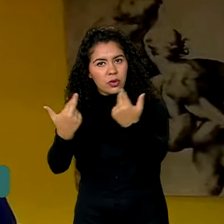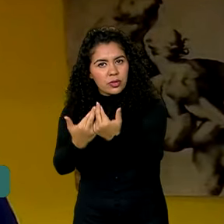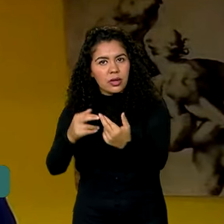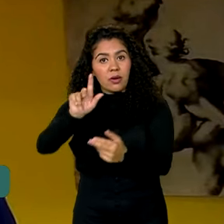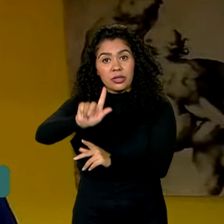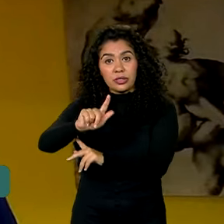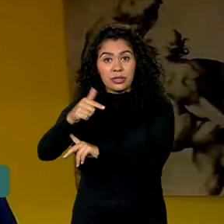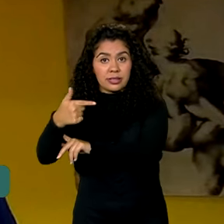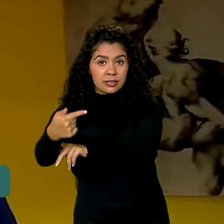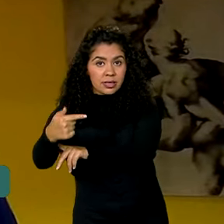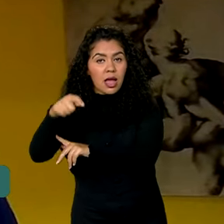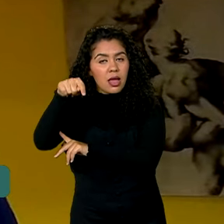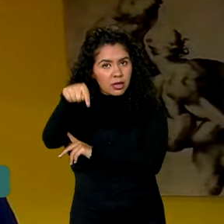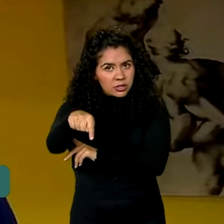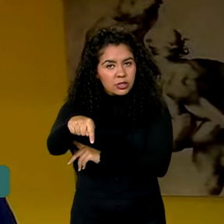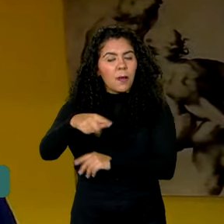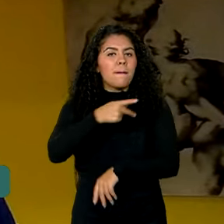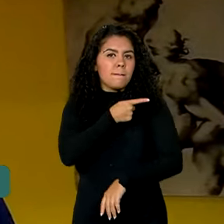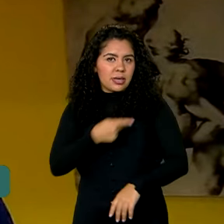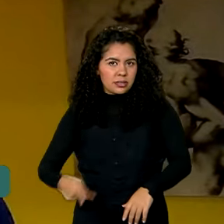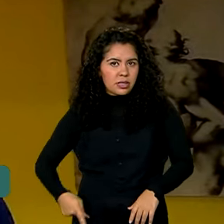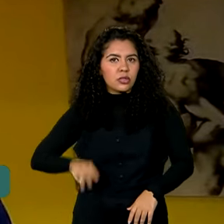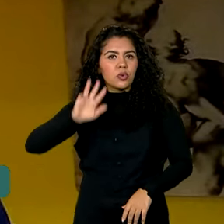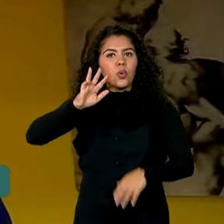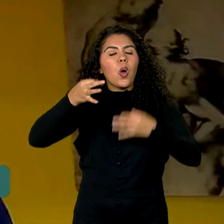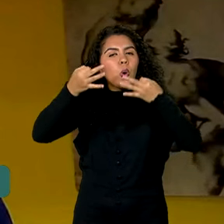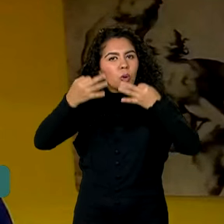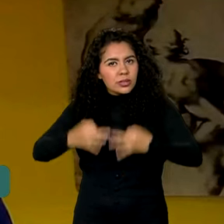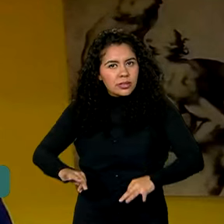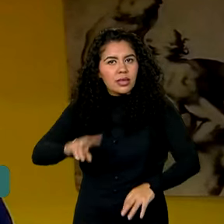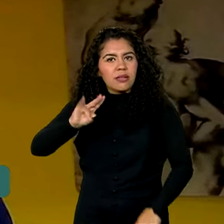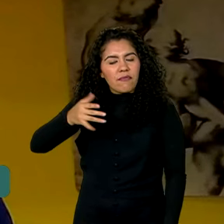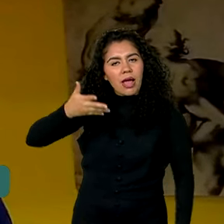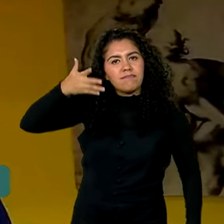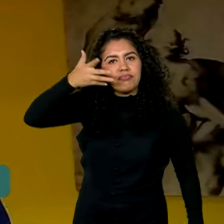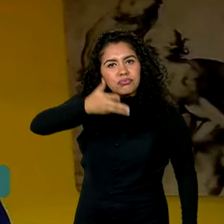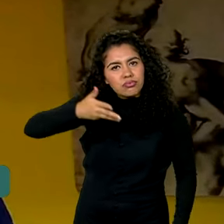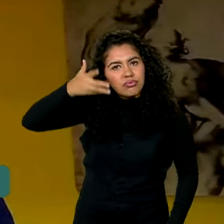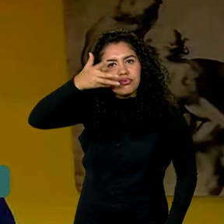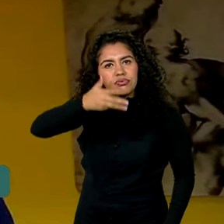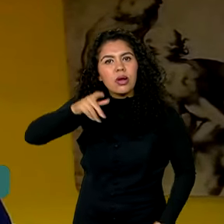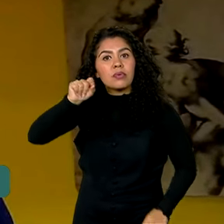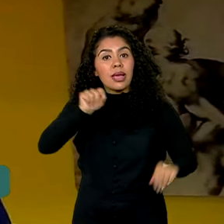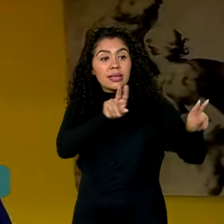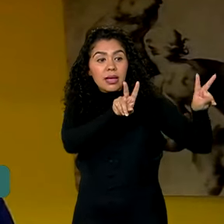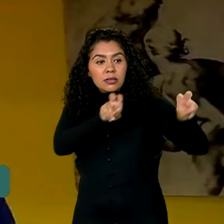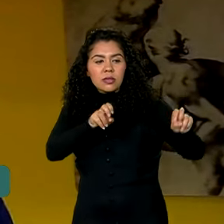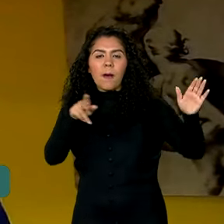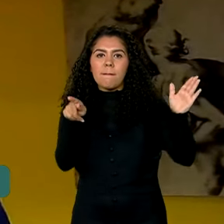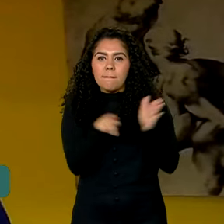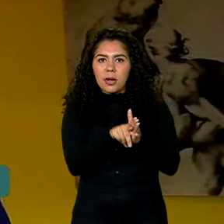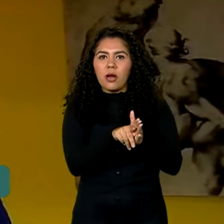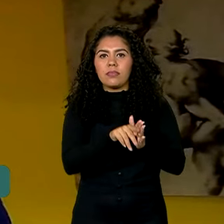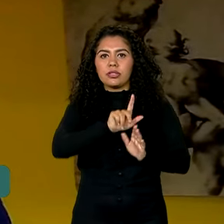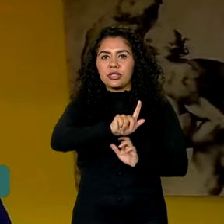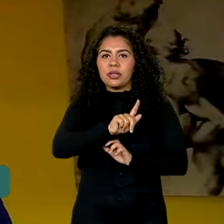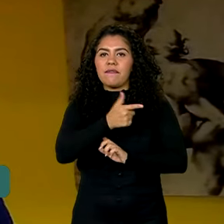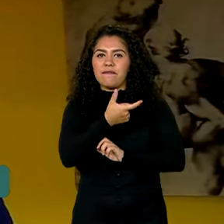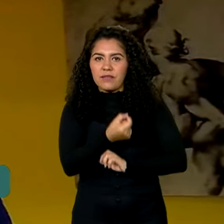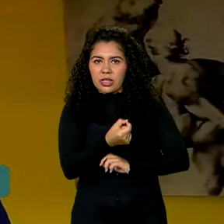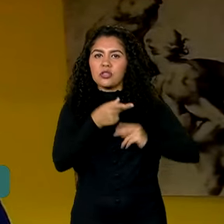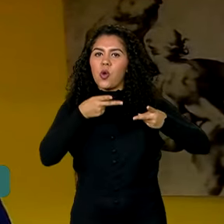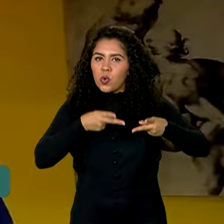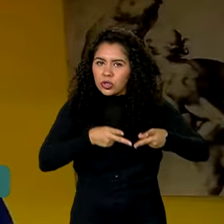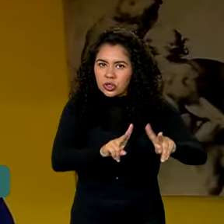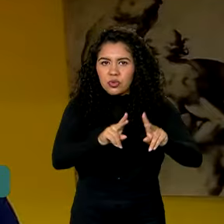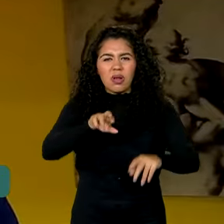G7. O Lula vai querer que a pauta do G20 prevaleça e não a pauta da guerra e da divisão do